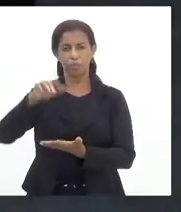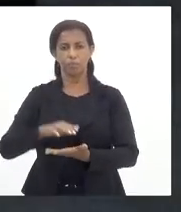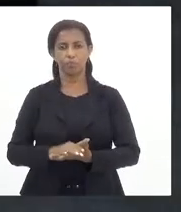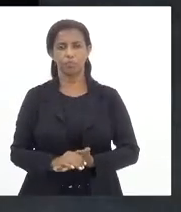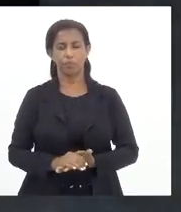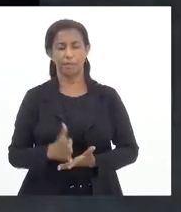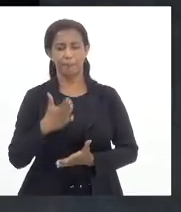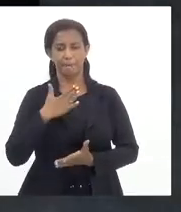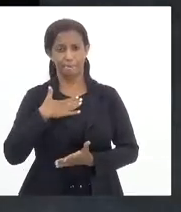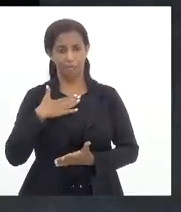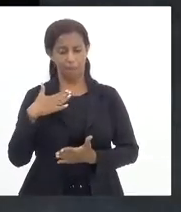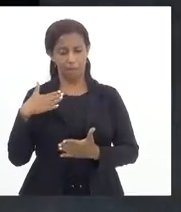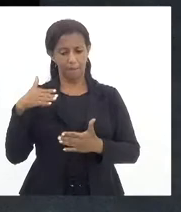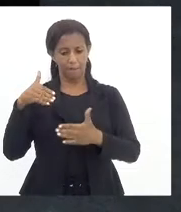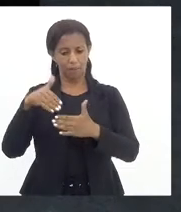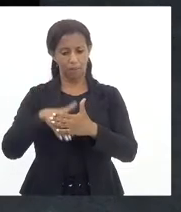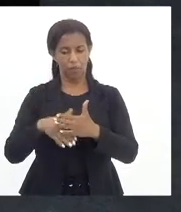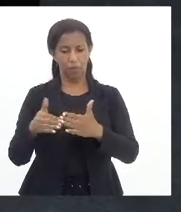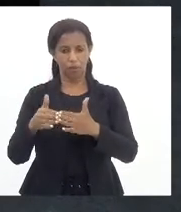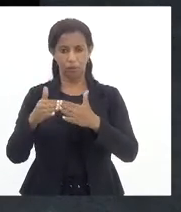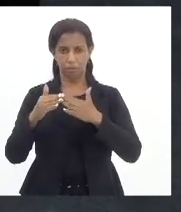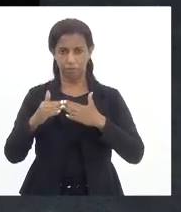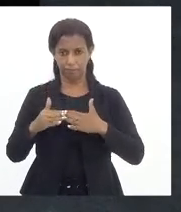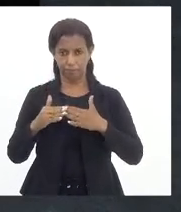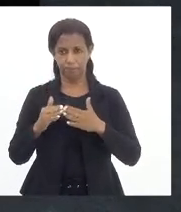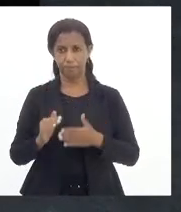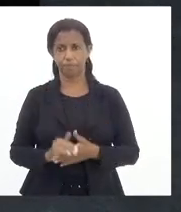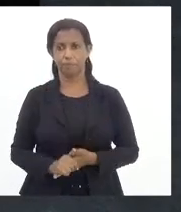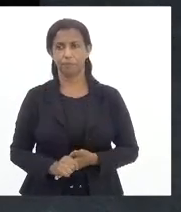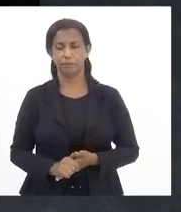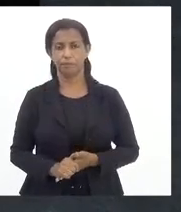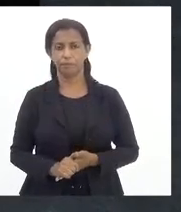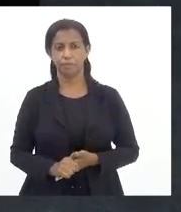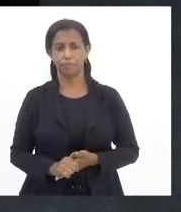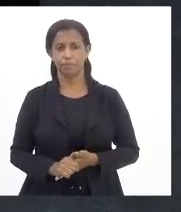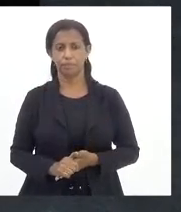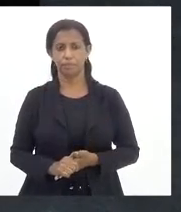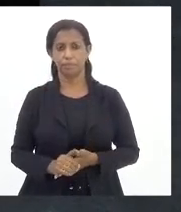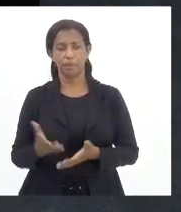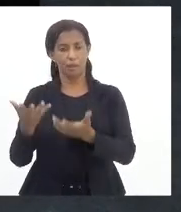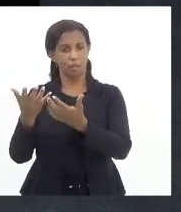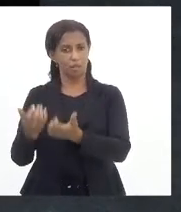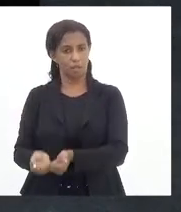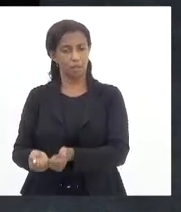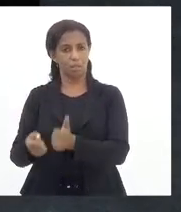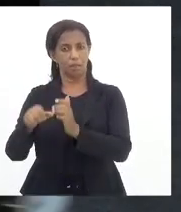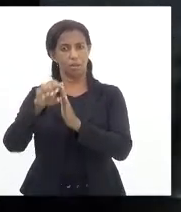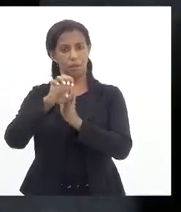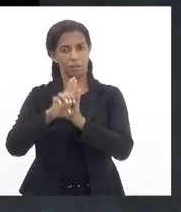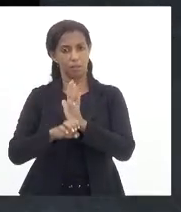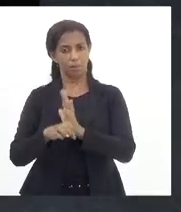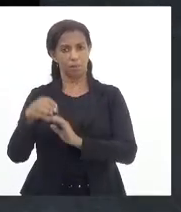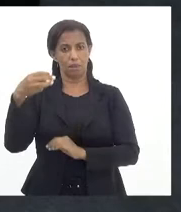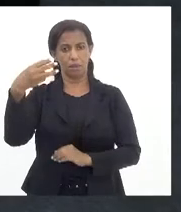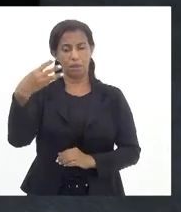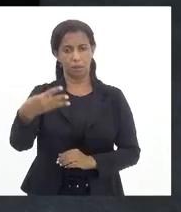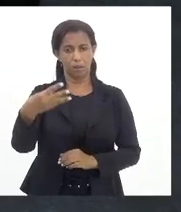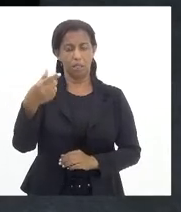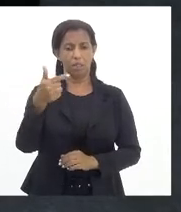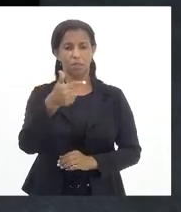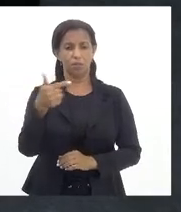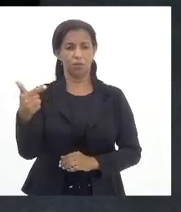meu voto inseparado é acolhendo as emendas 3, 22,